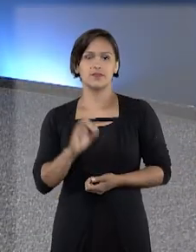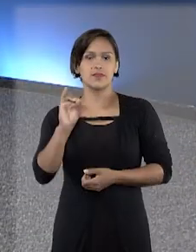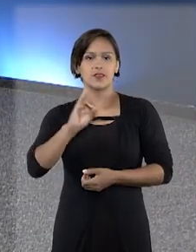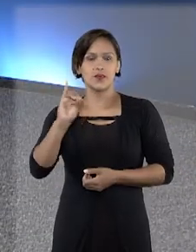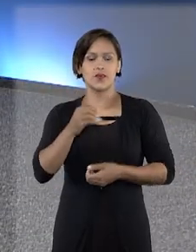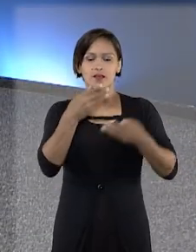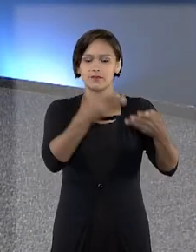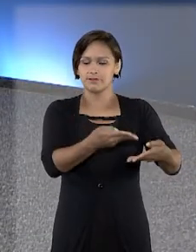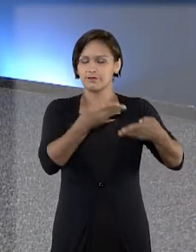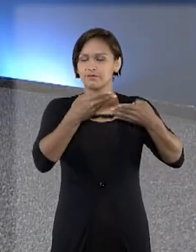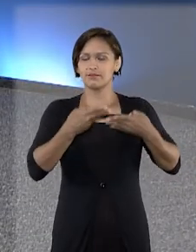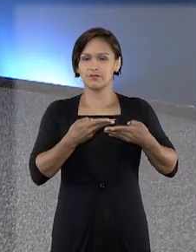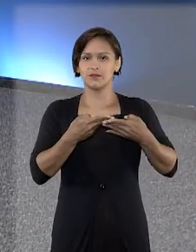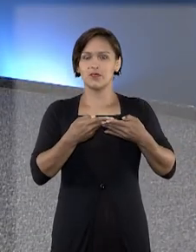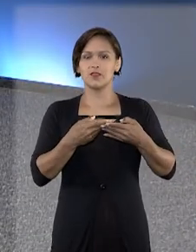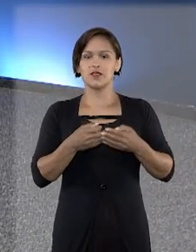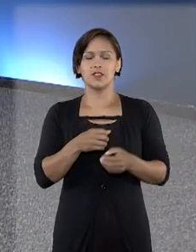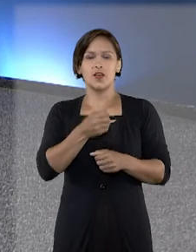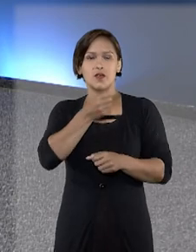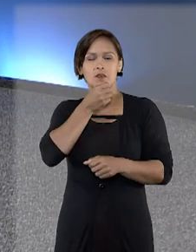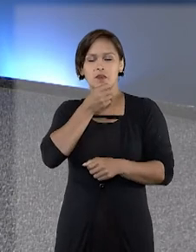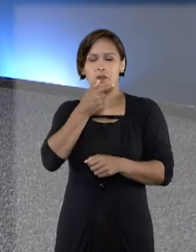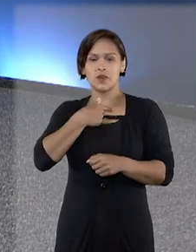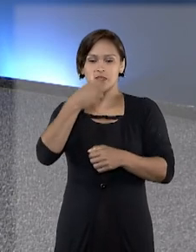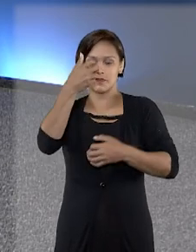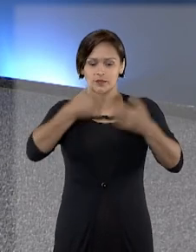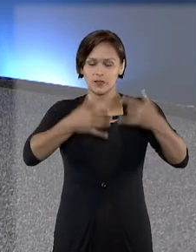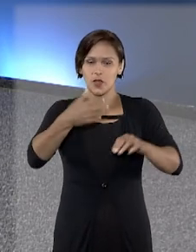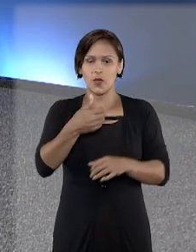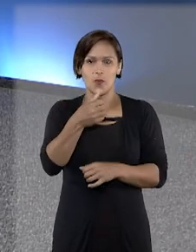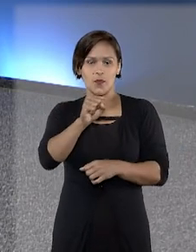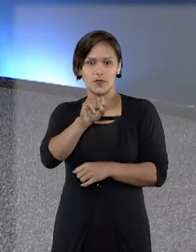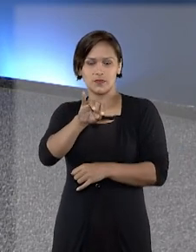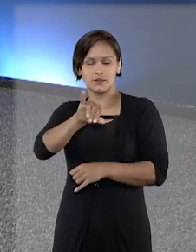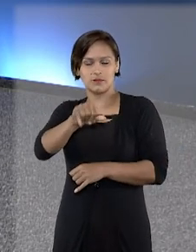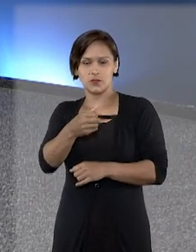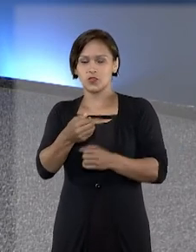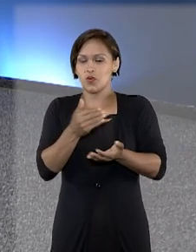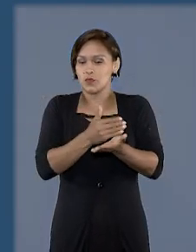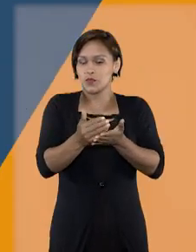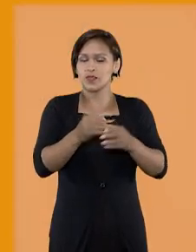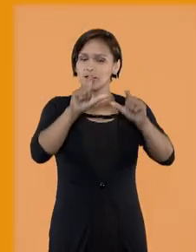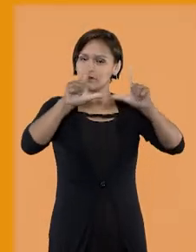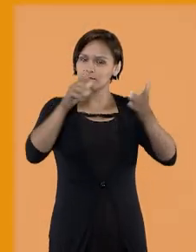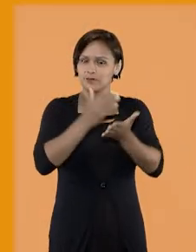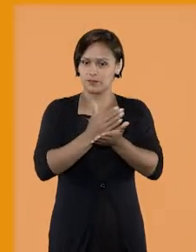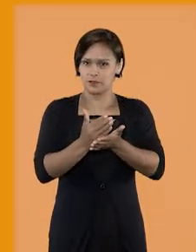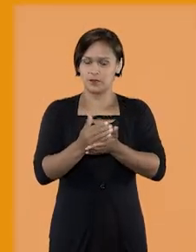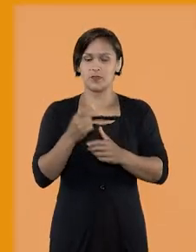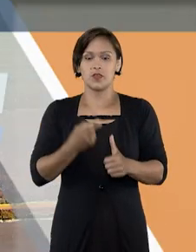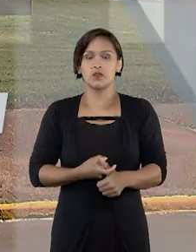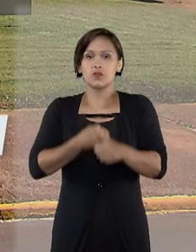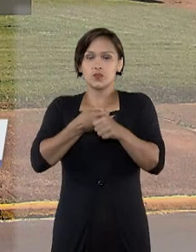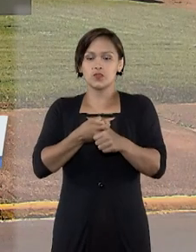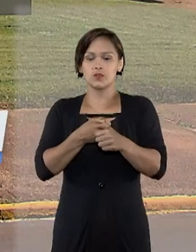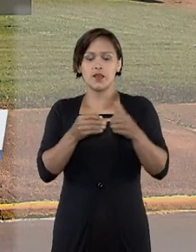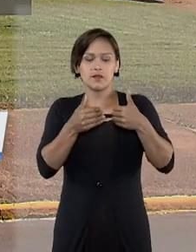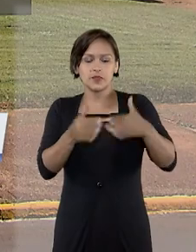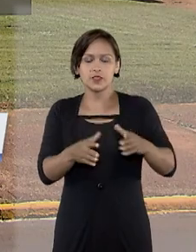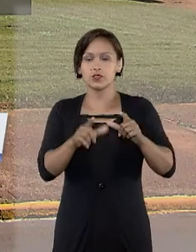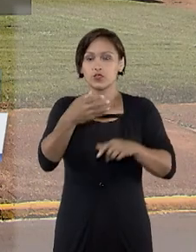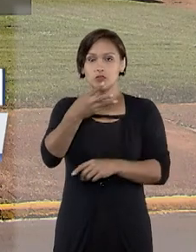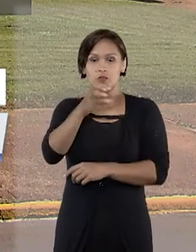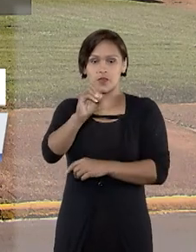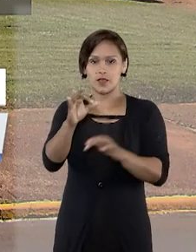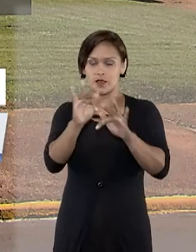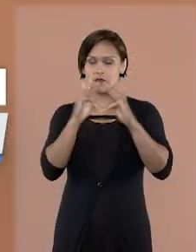Olá, seja muito bem-vindo. Eu sou Kátia Gomes e o STJ Notícias está no ar. Suspenso despejo